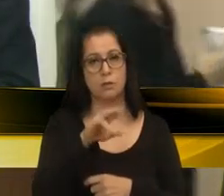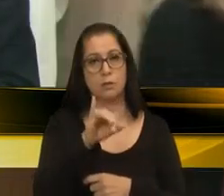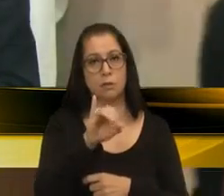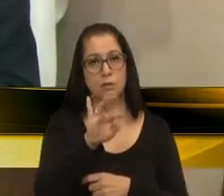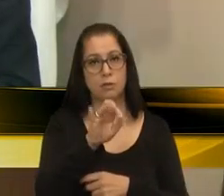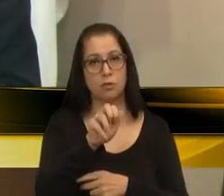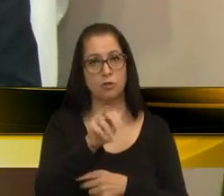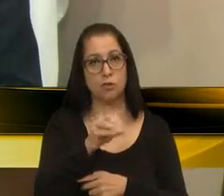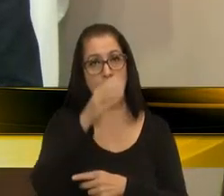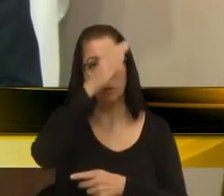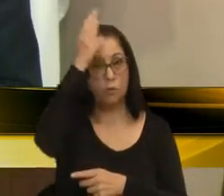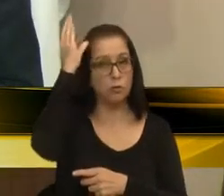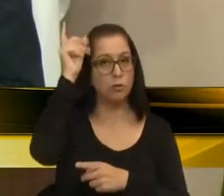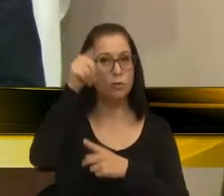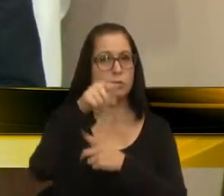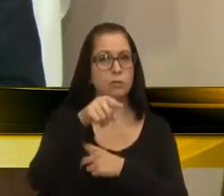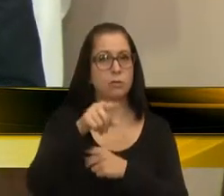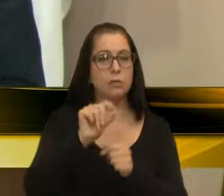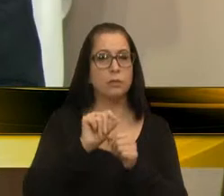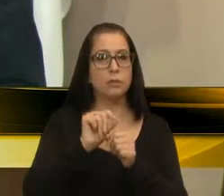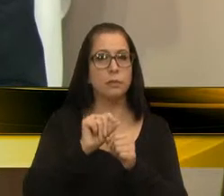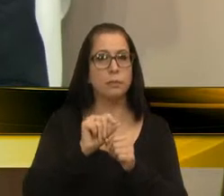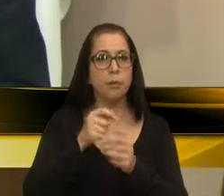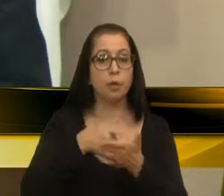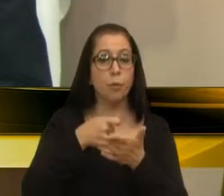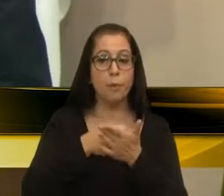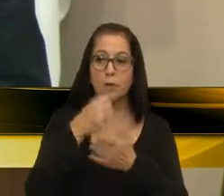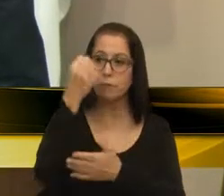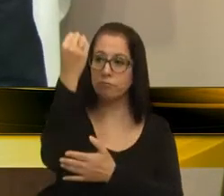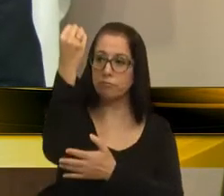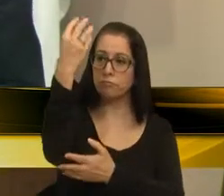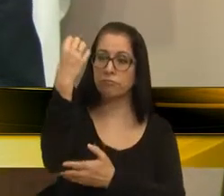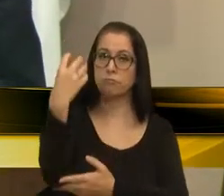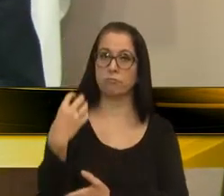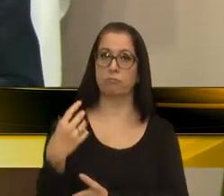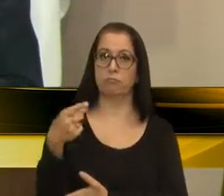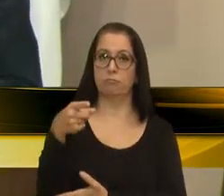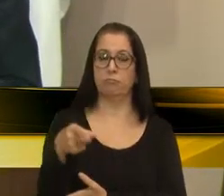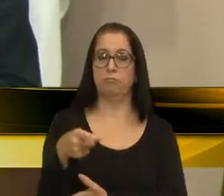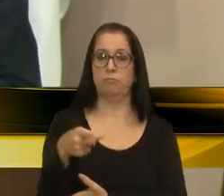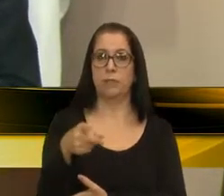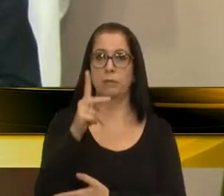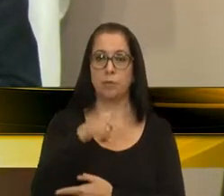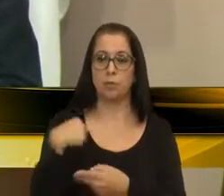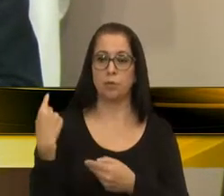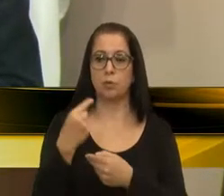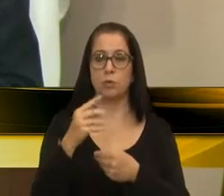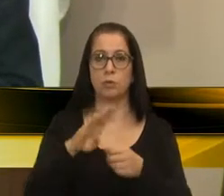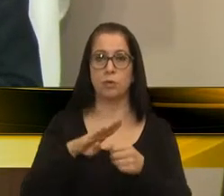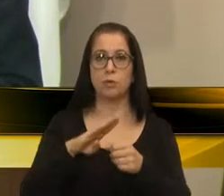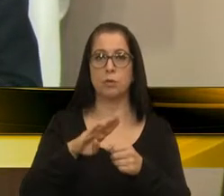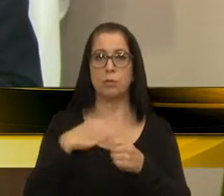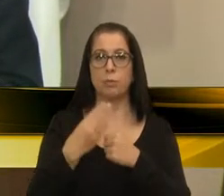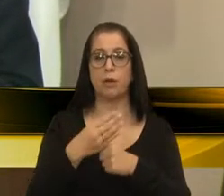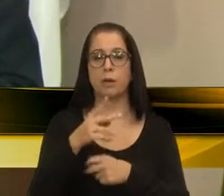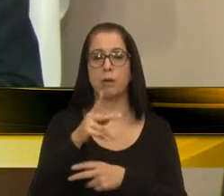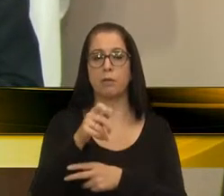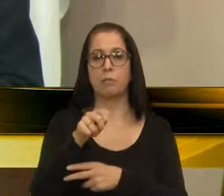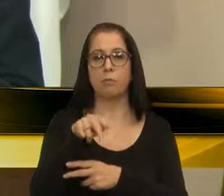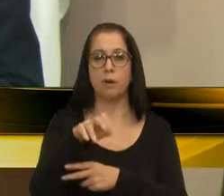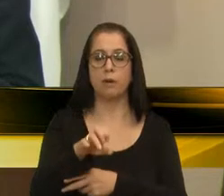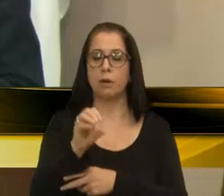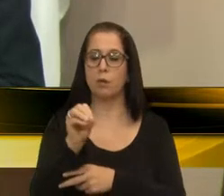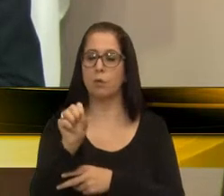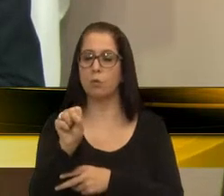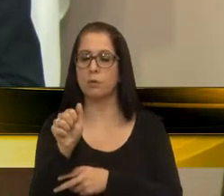e sobre uma cobrança de uma sinaleira dos moradores do Parque Oase, esquina então é a